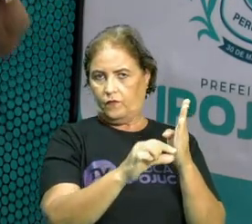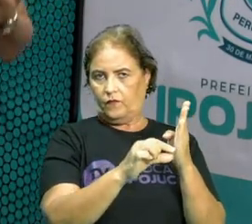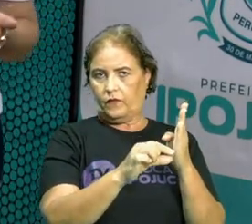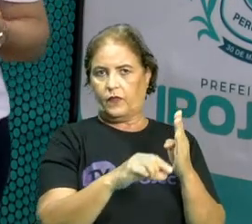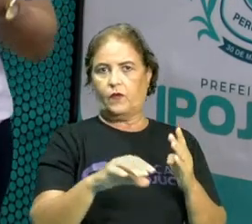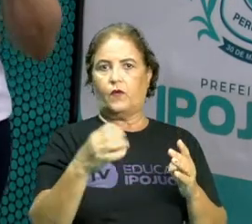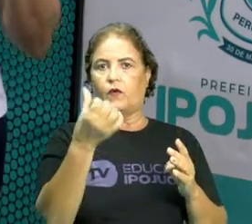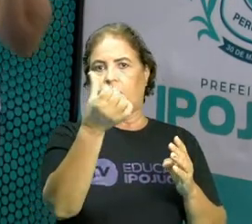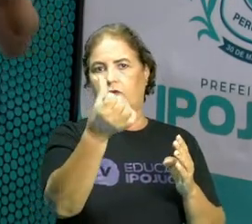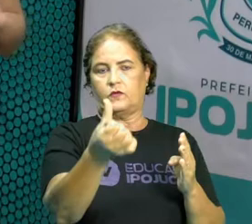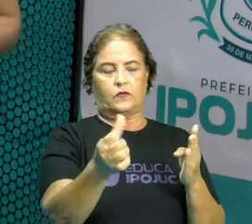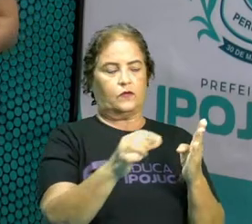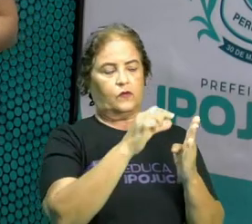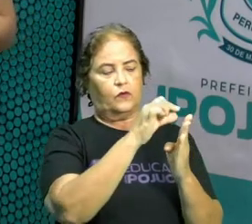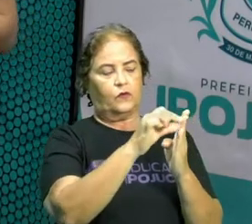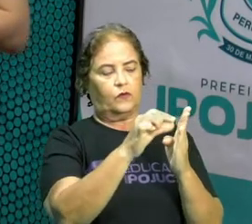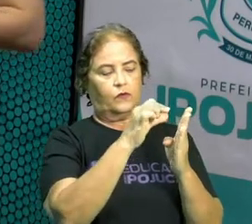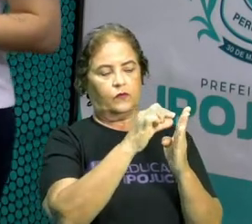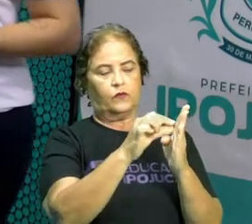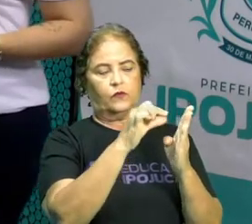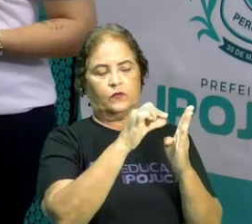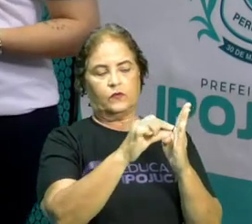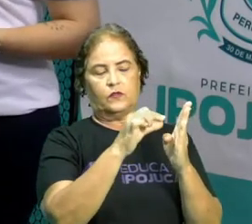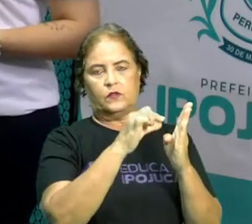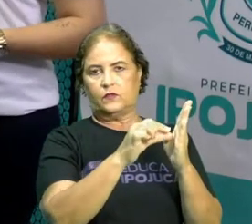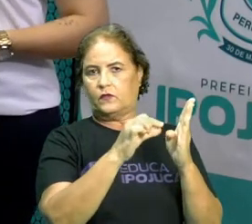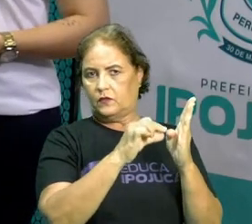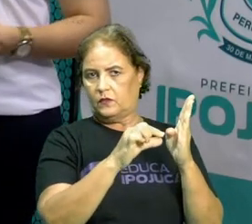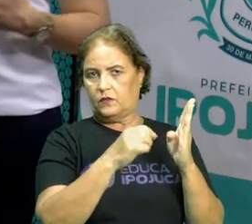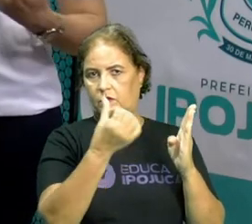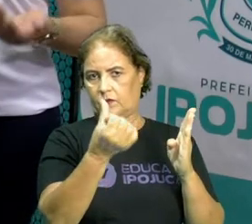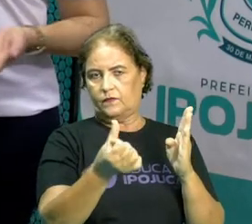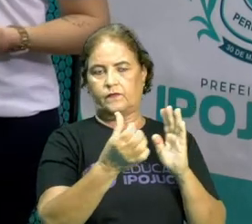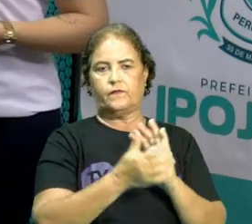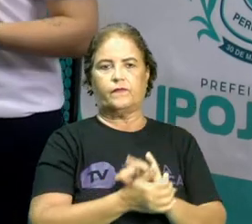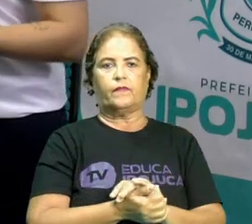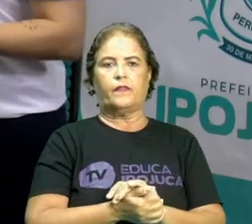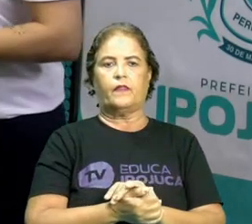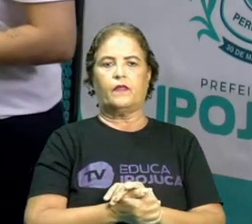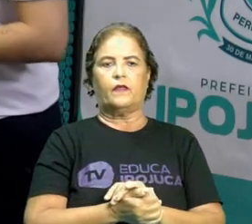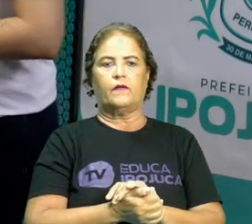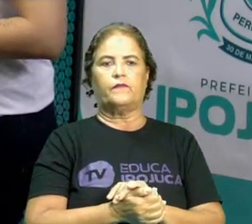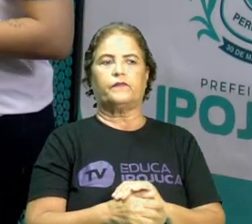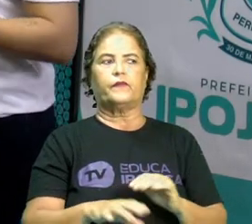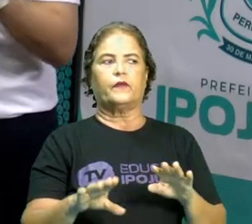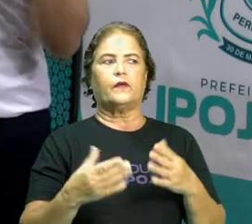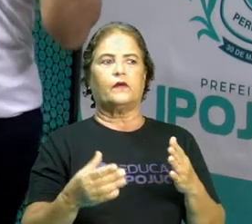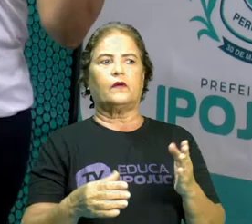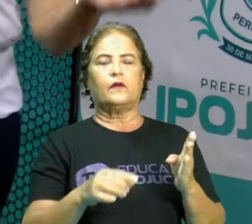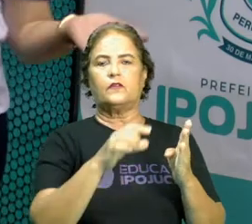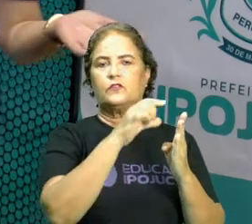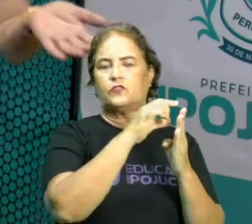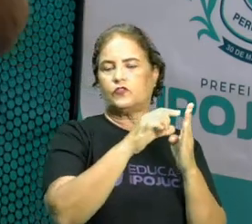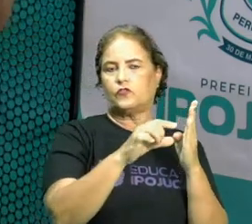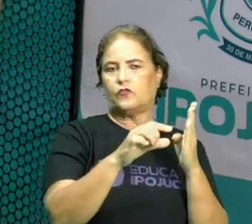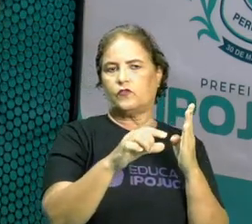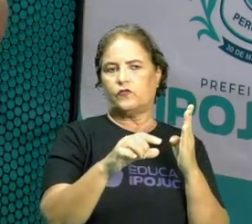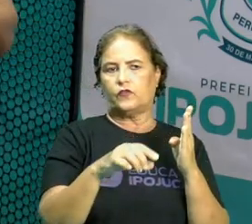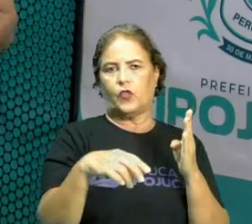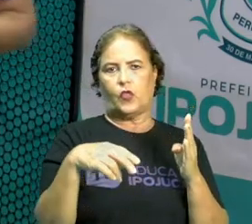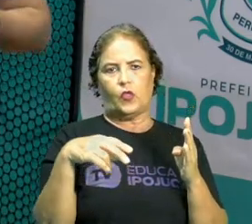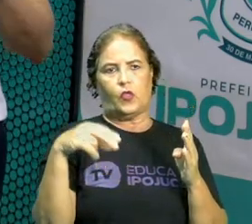Cestilha, estrofes de seis versos. As estrofes mais comuns entre os cordéis são as cestilhas.